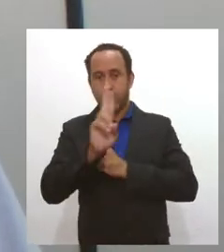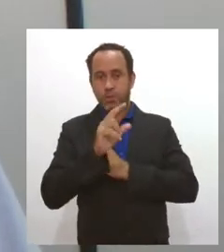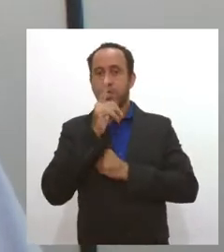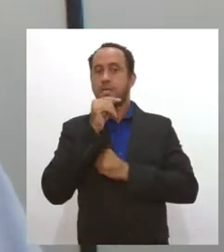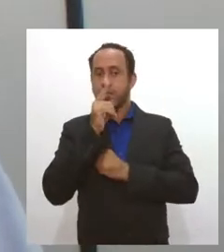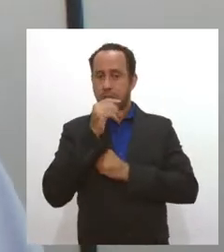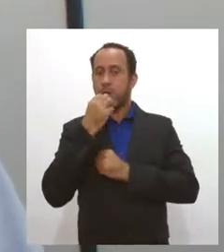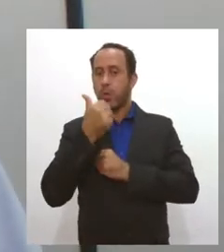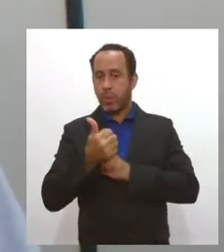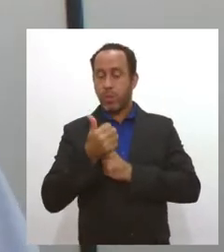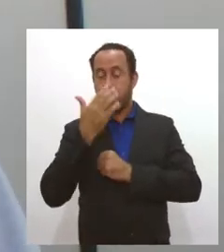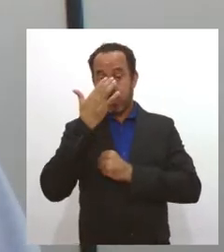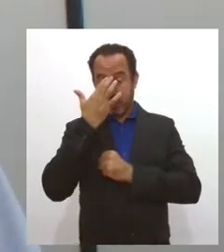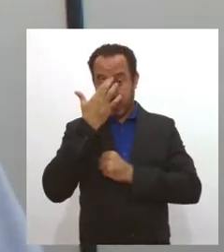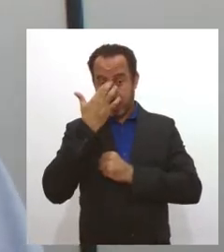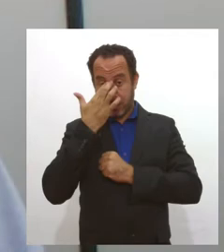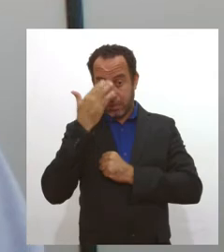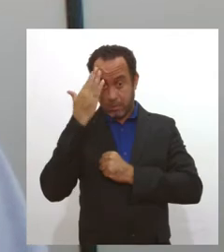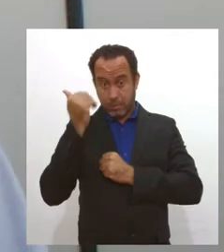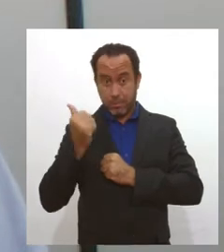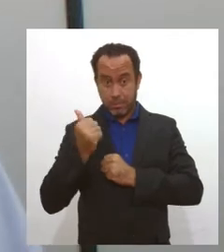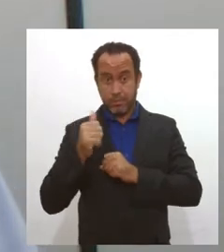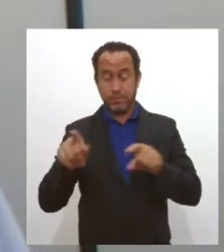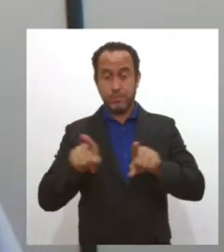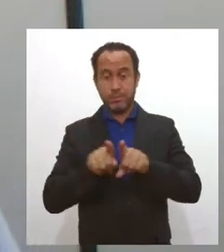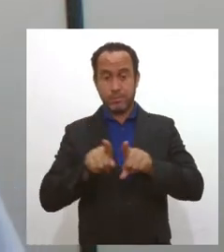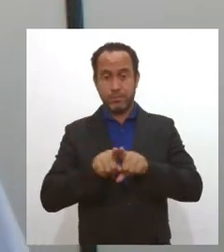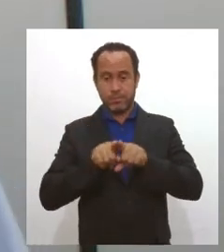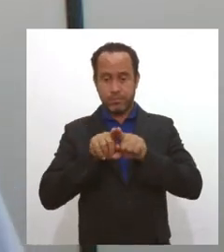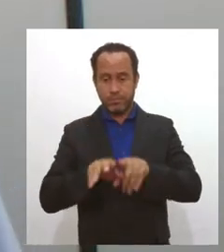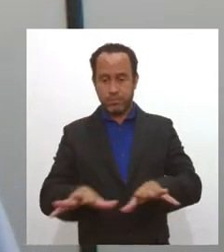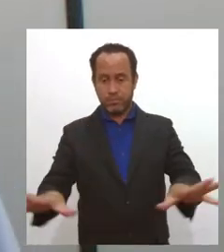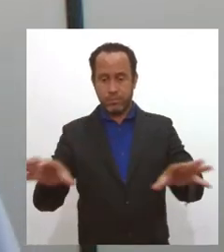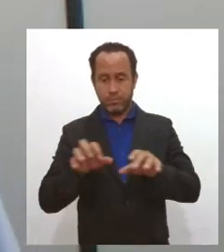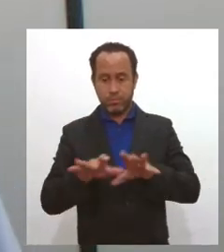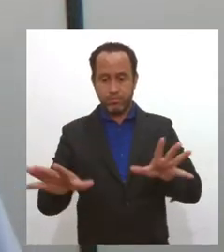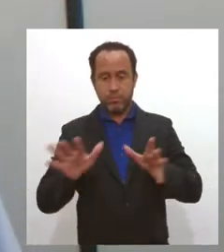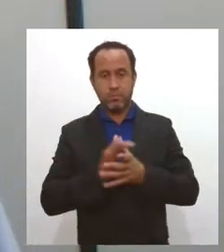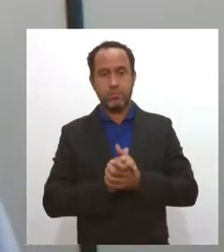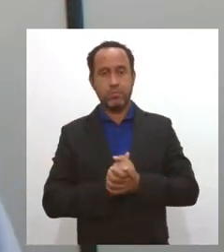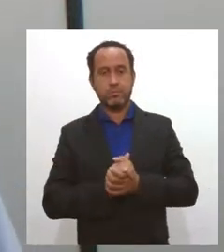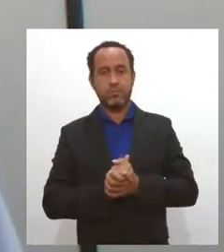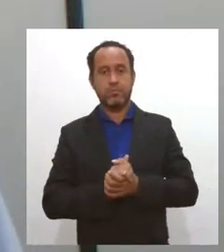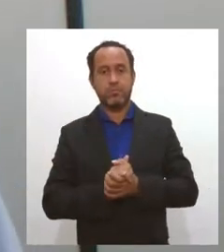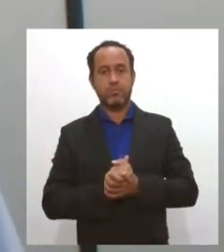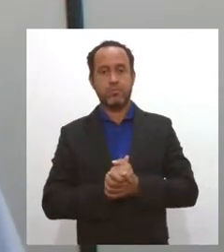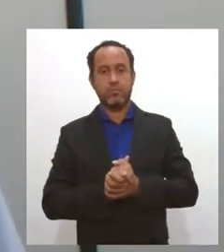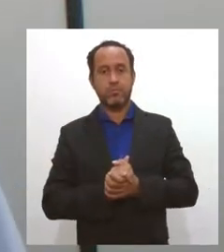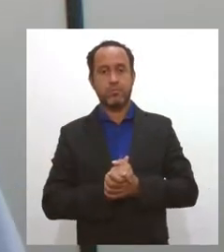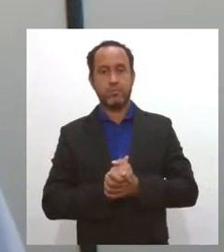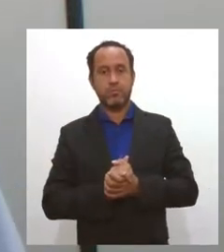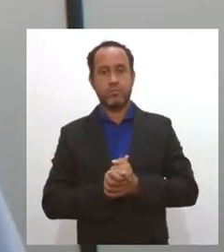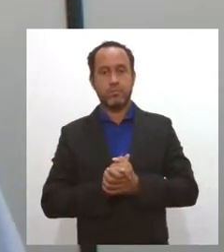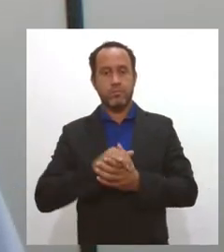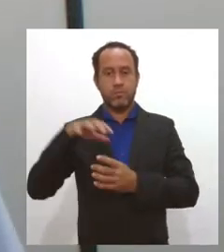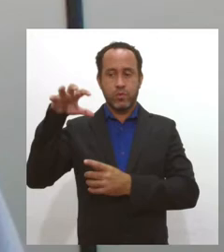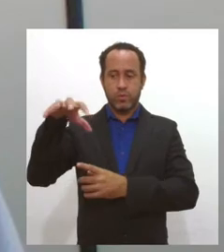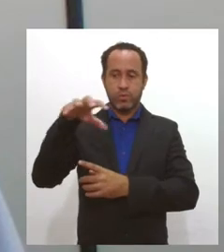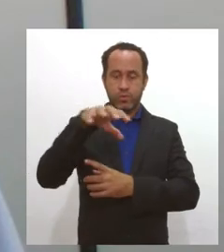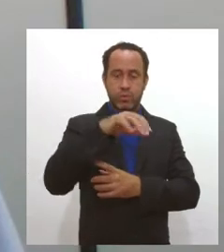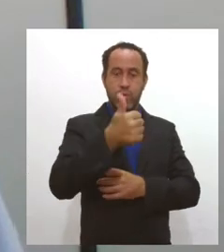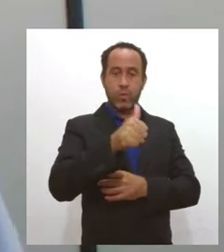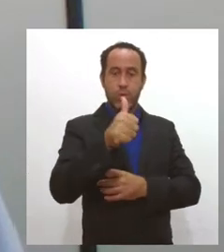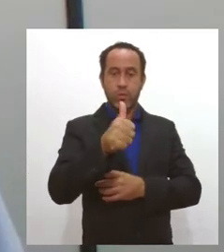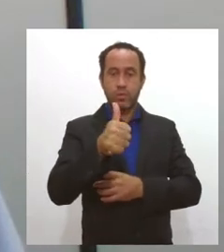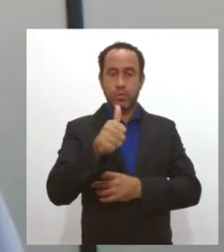Para você ter uma ideia, no caso da irrigação, ele prevê-se irrigar 11 mil,